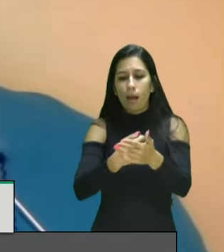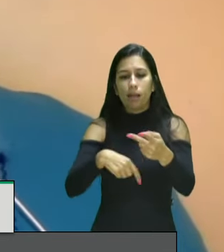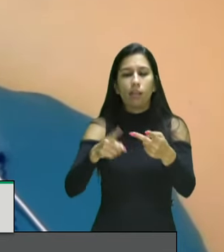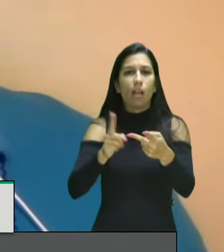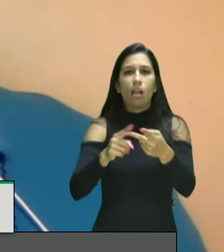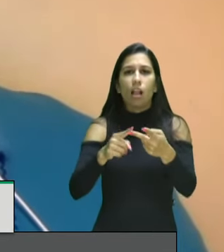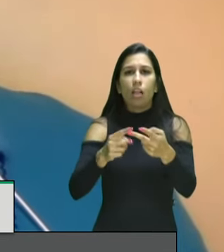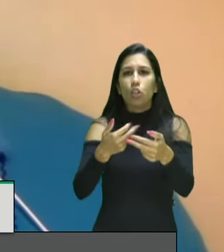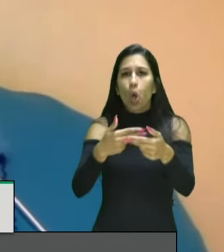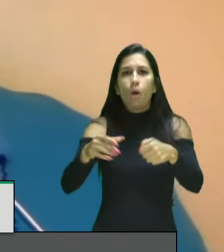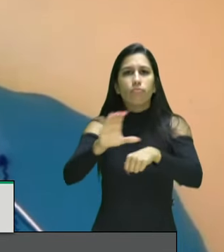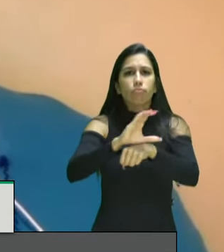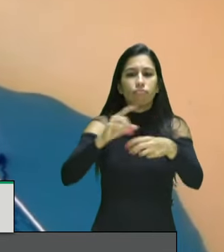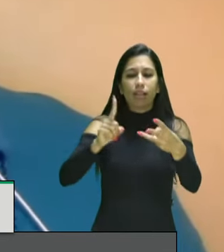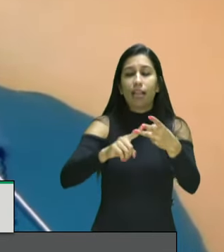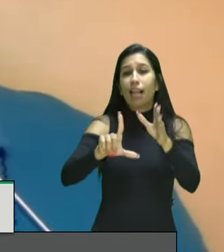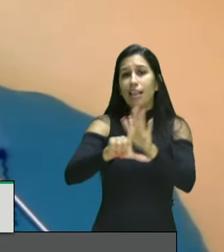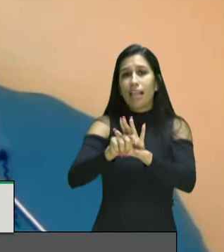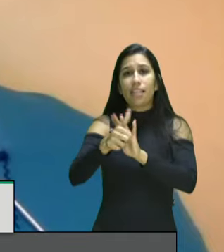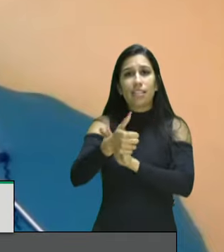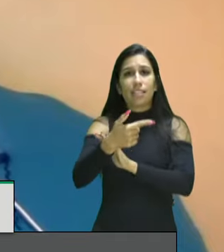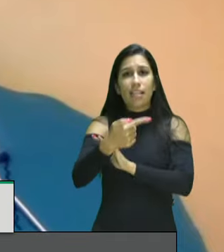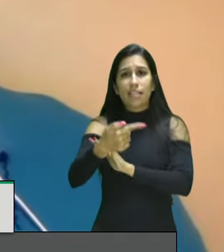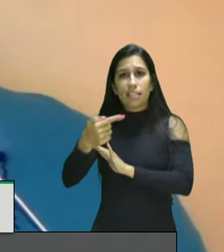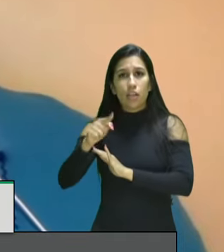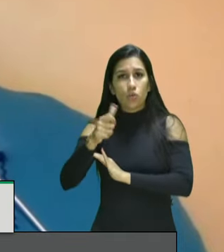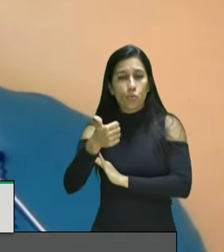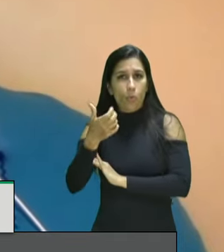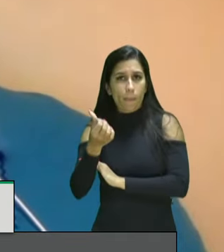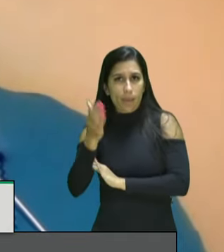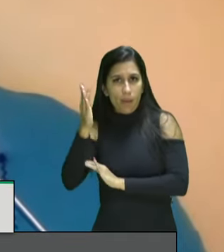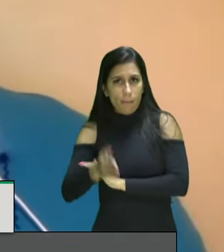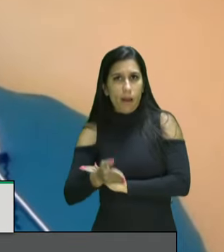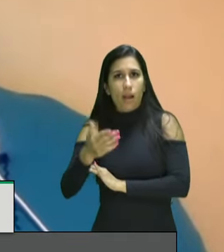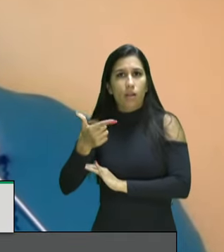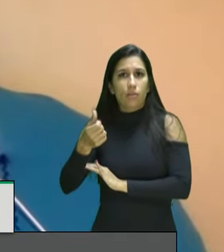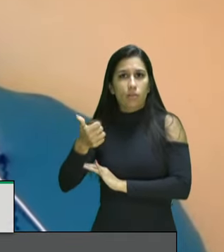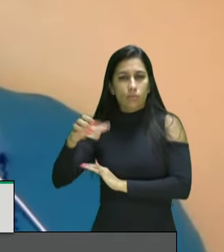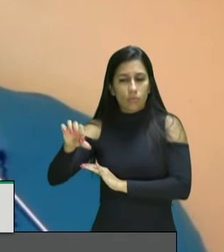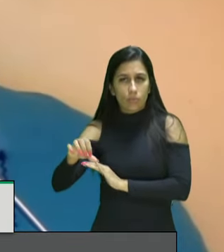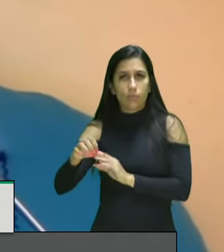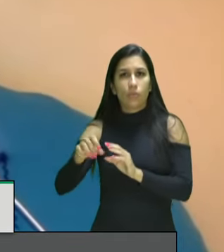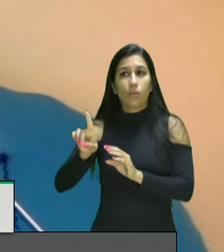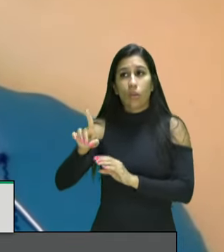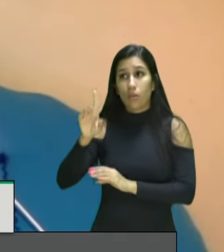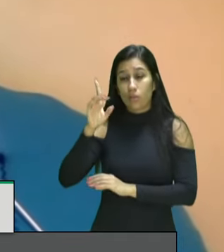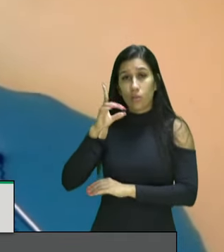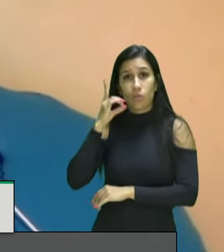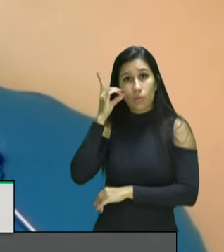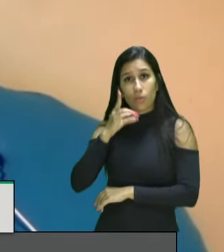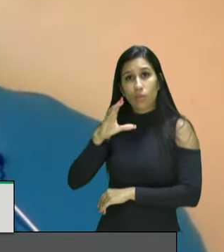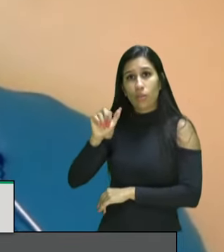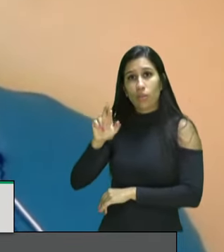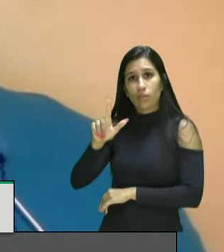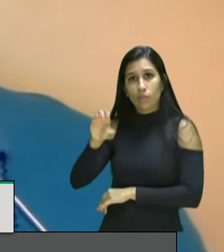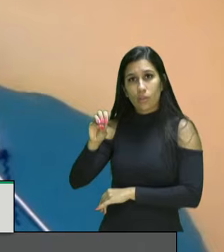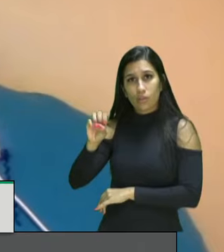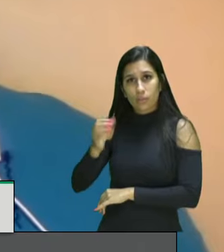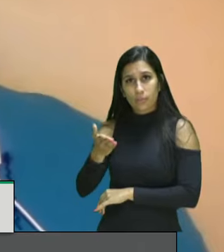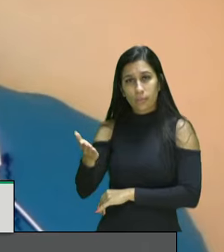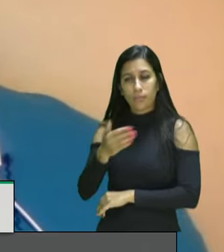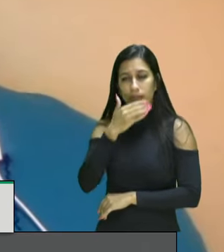regulamentado pela lei 7716 barra 89 de autoria do saudoso deputado Carlos Alberto Oliveira o CAO